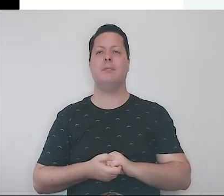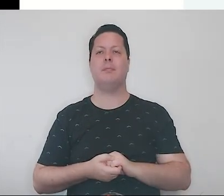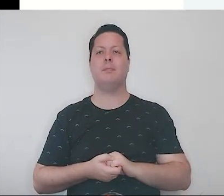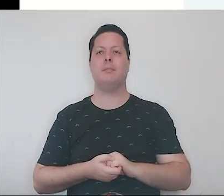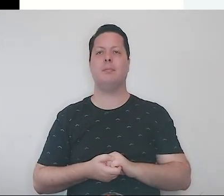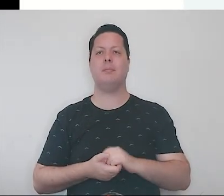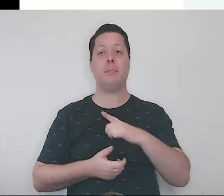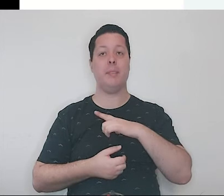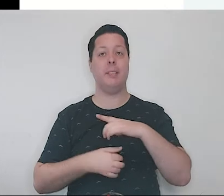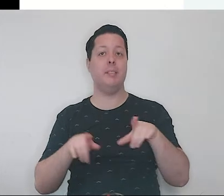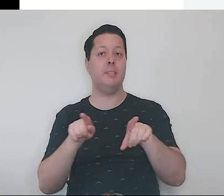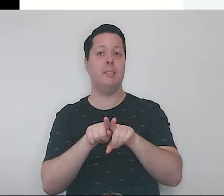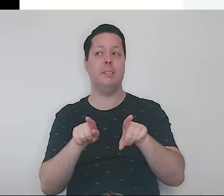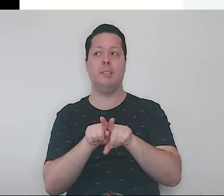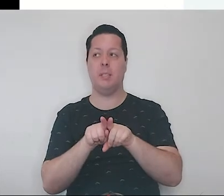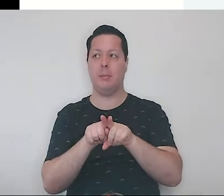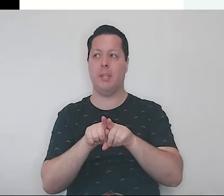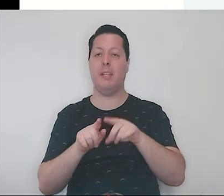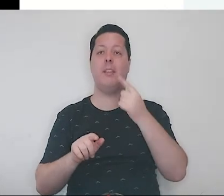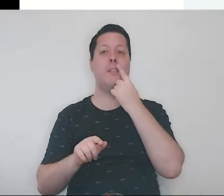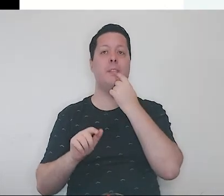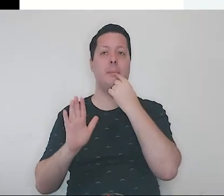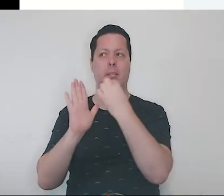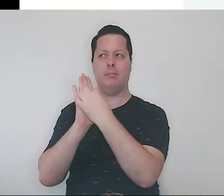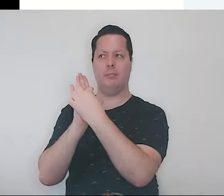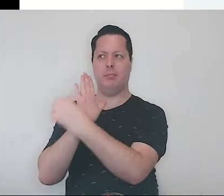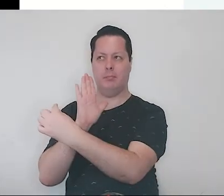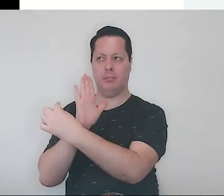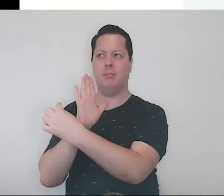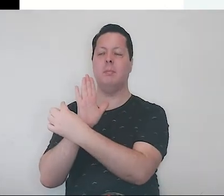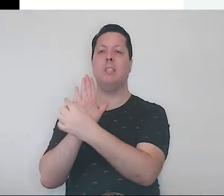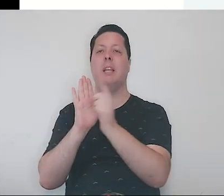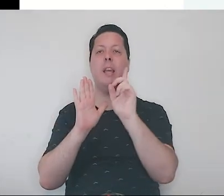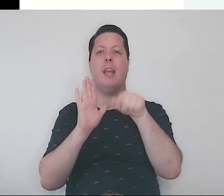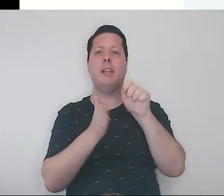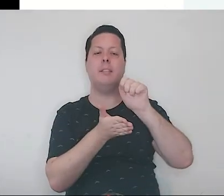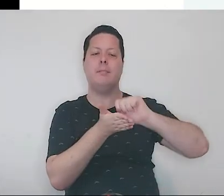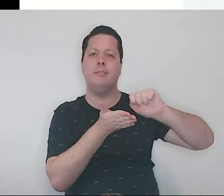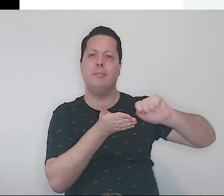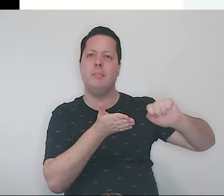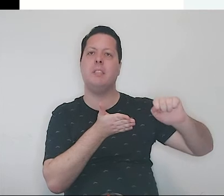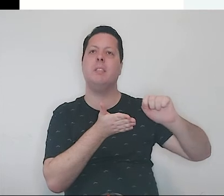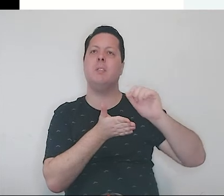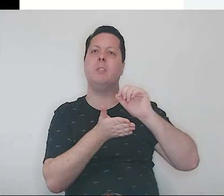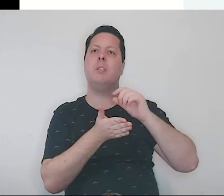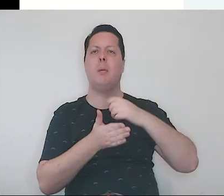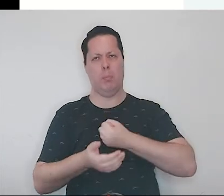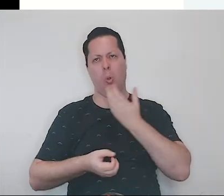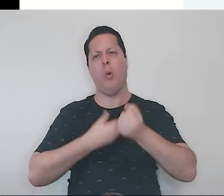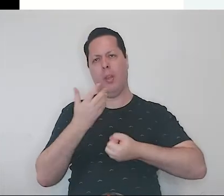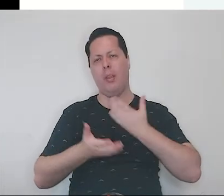está aqui Ryunosuke Akutangawa, ou Akutangawa Ryunosuke, que, além de ser